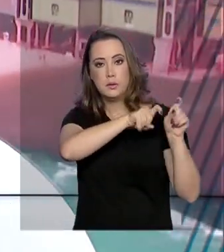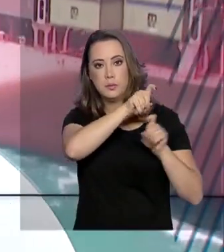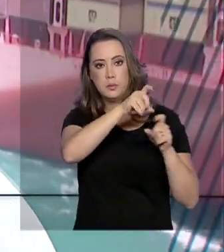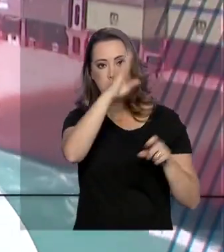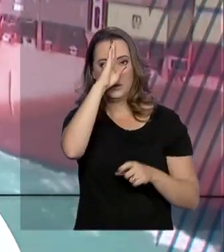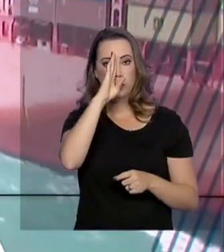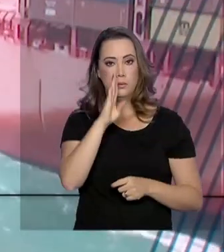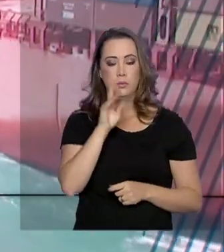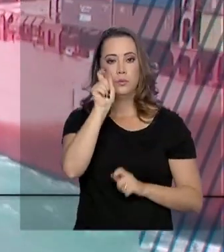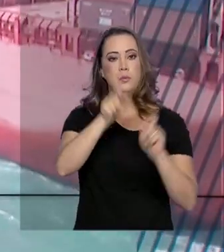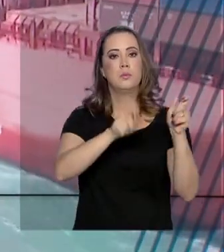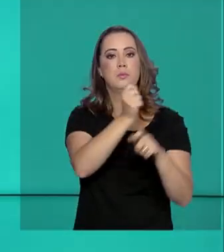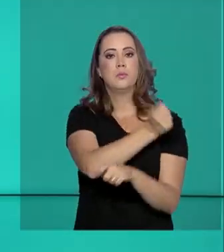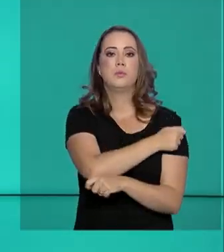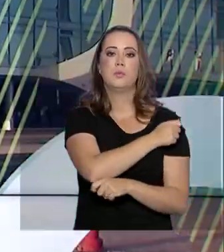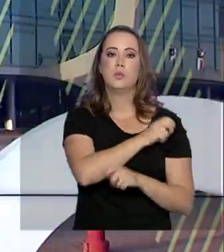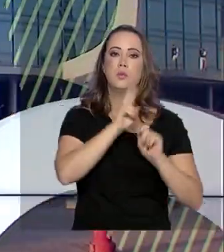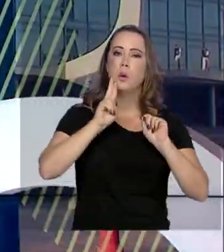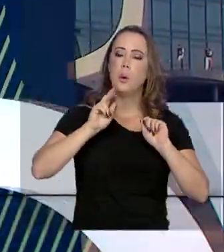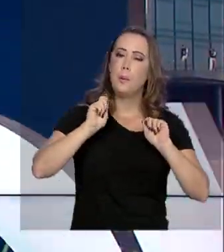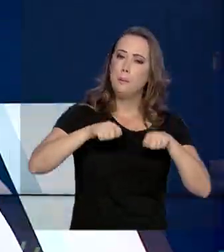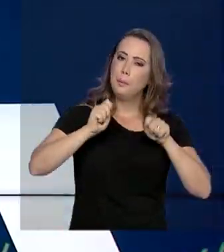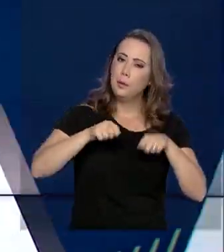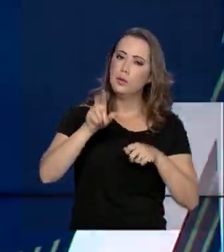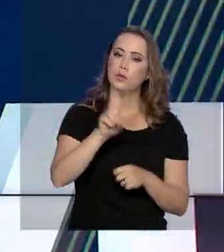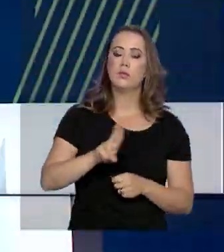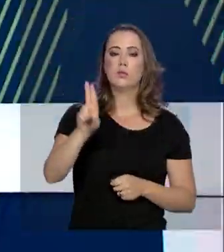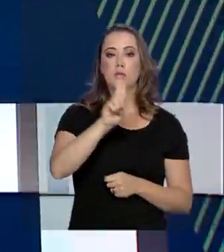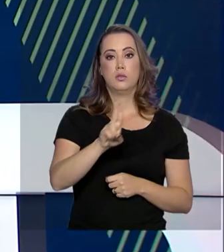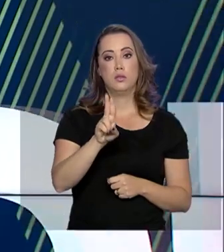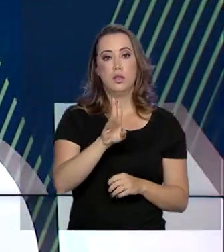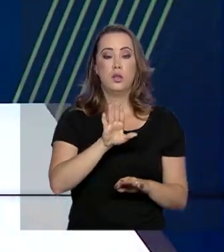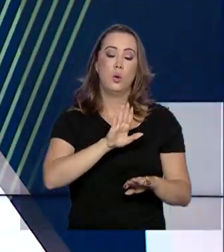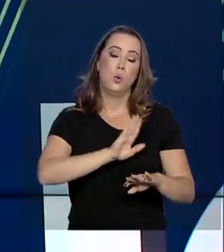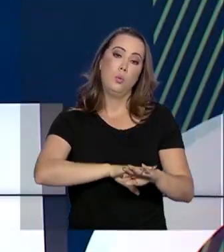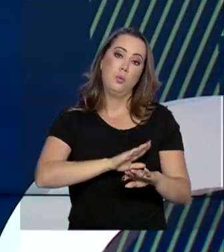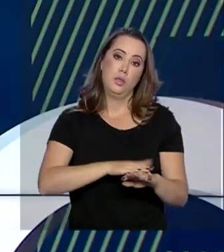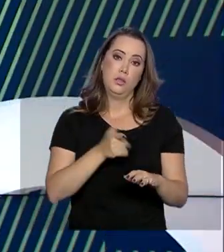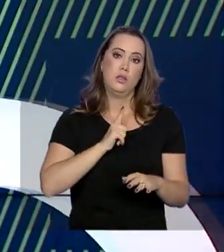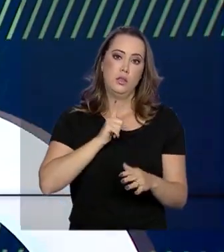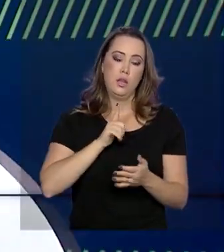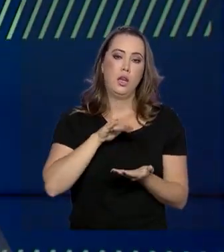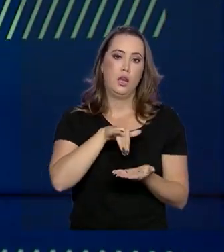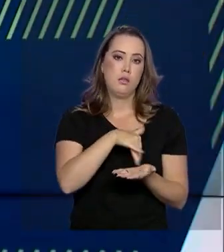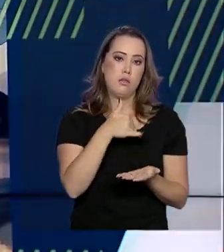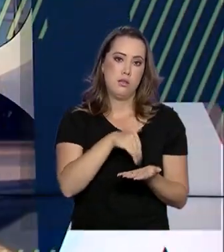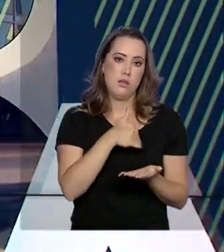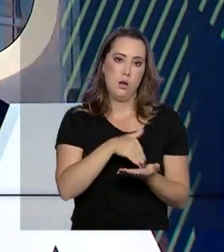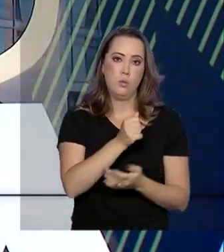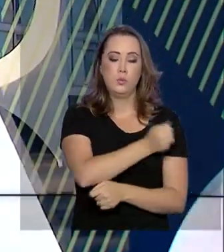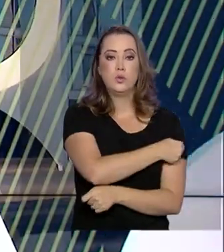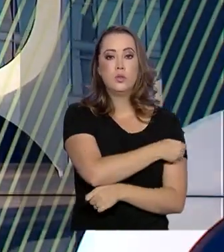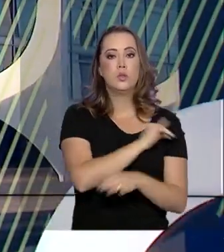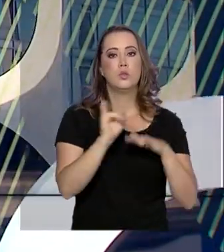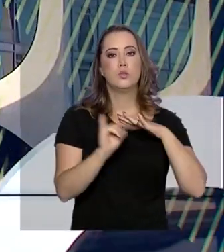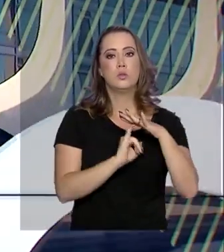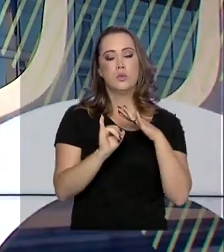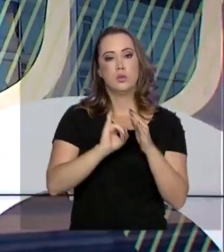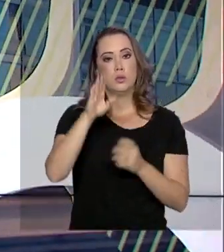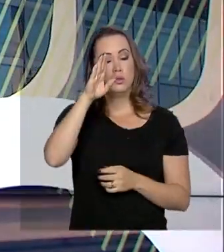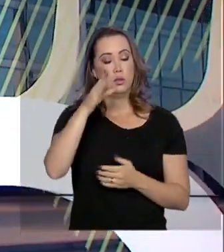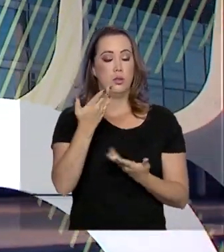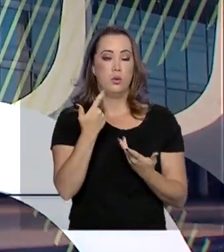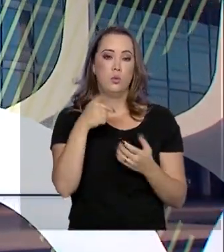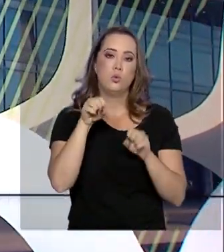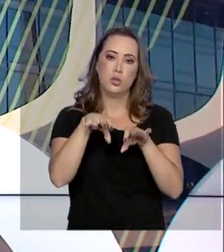forma digital e gratuita para os estudantes poderão ser utilizadas enquanto a matrícula do aluno em uma instituição de ensino